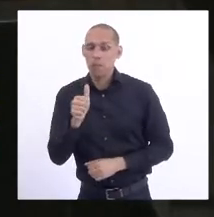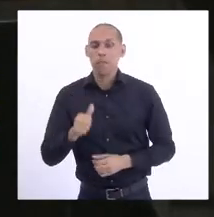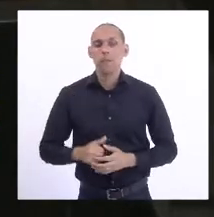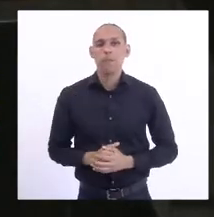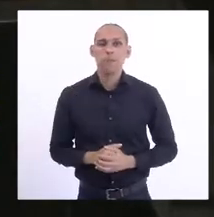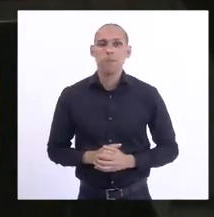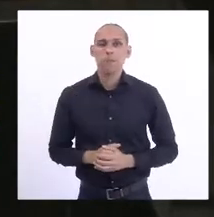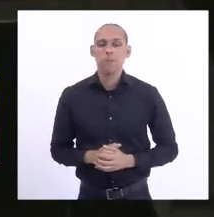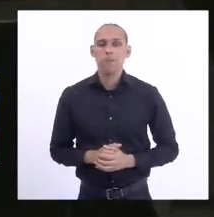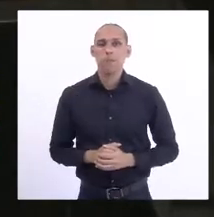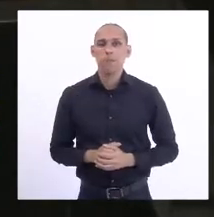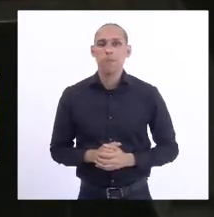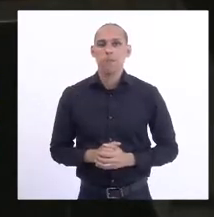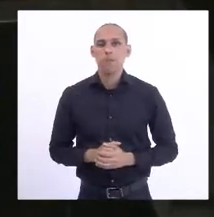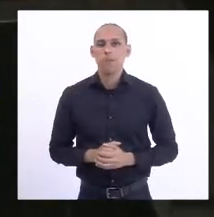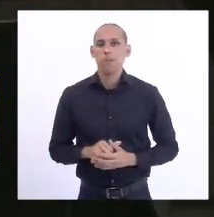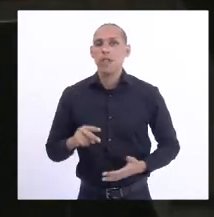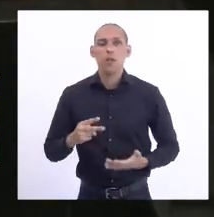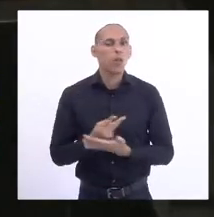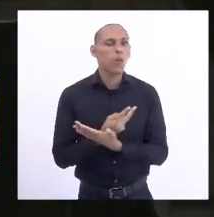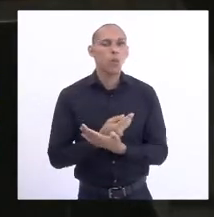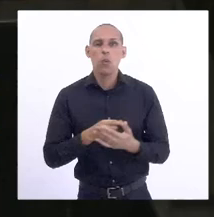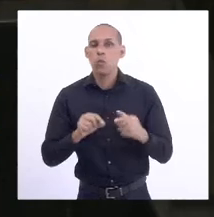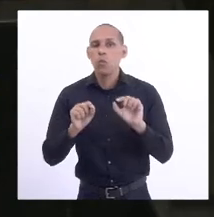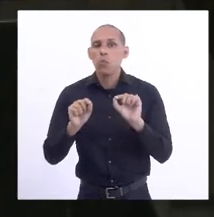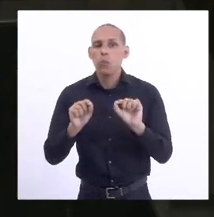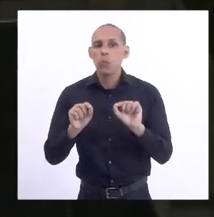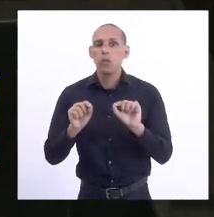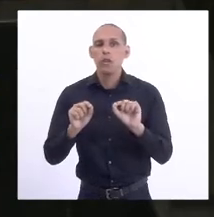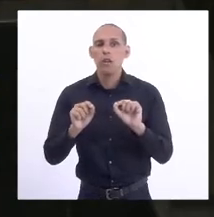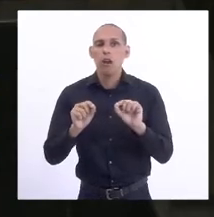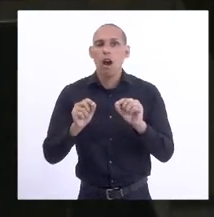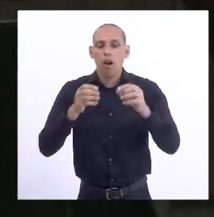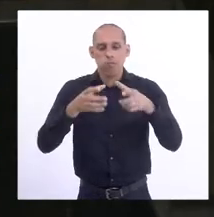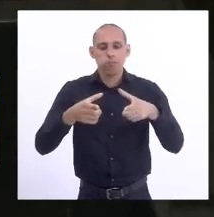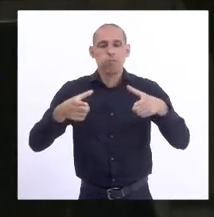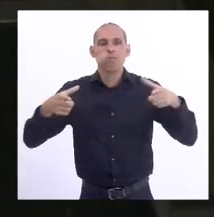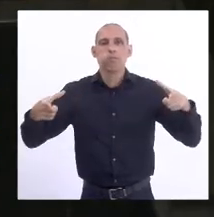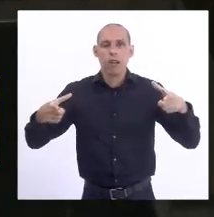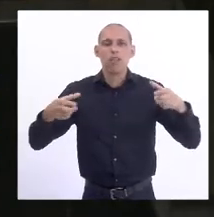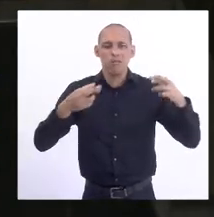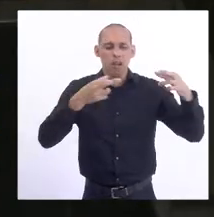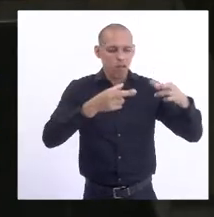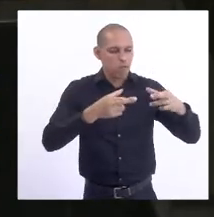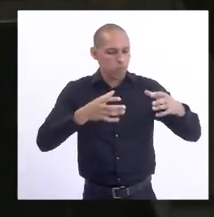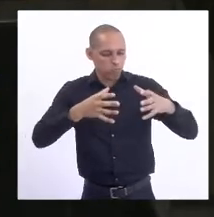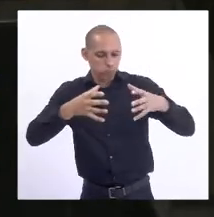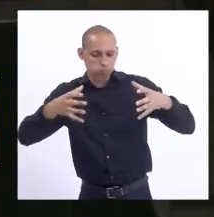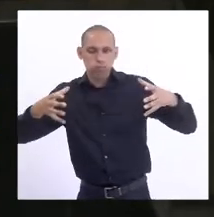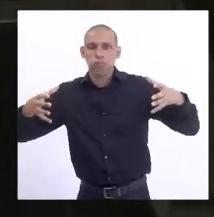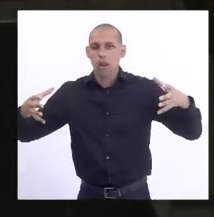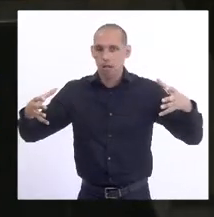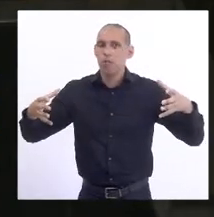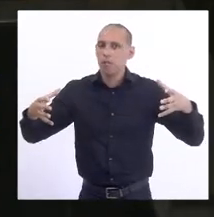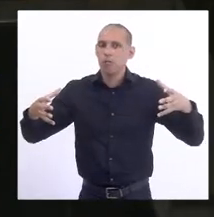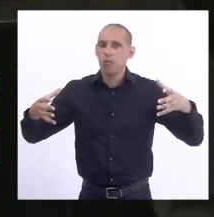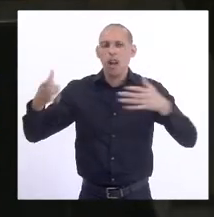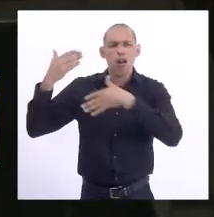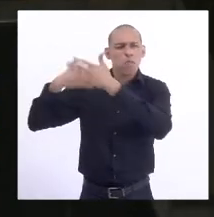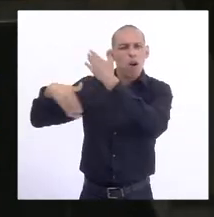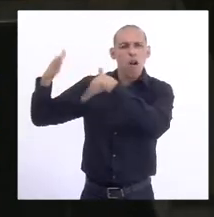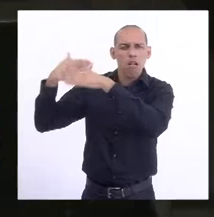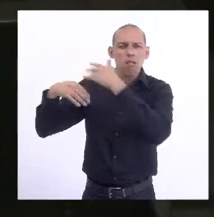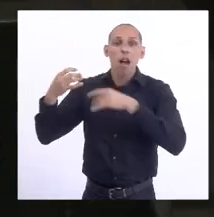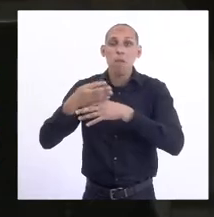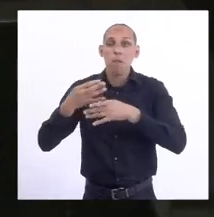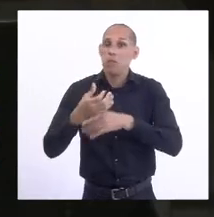que foi... ocorreu numa grande região. Pegou, na época, mais de seis municípios.